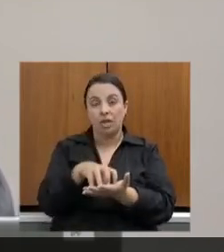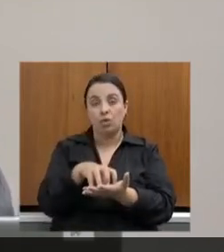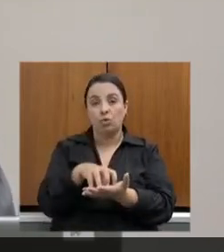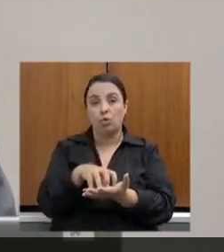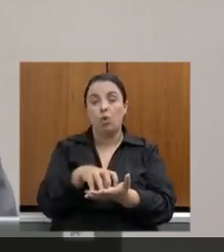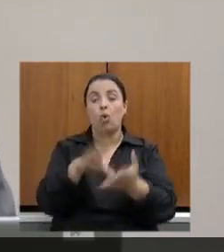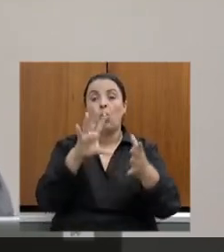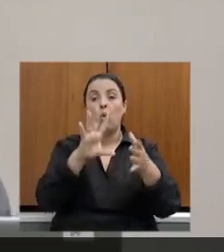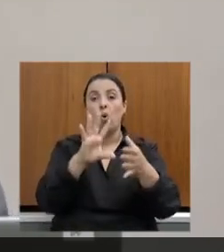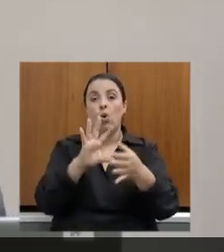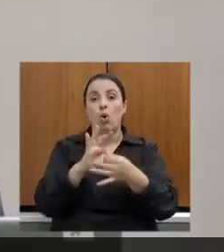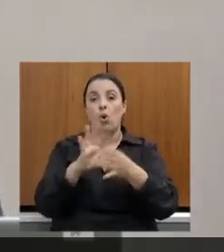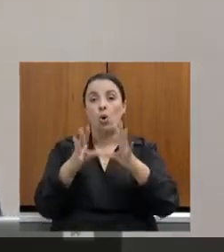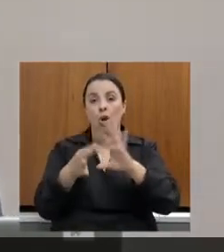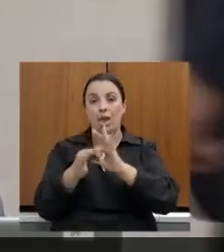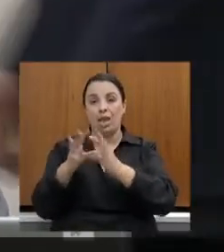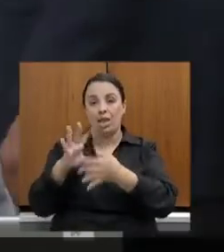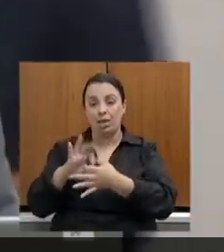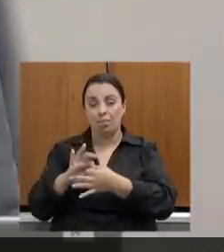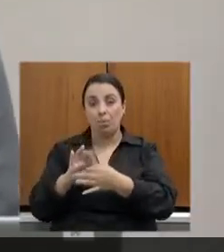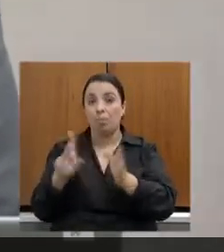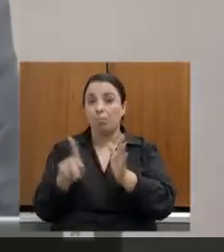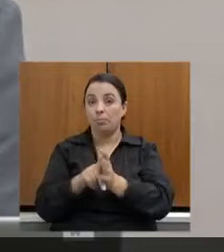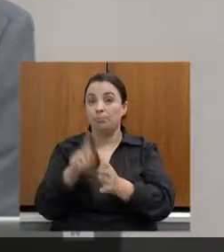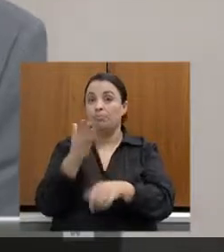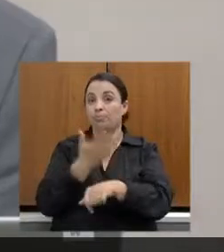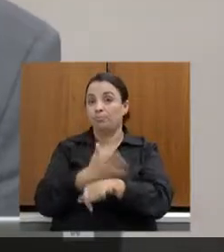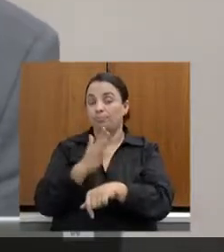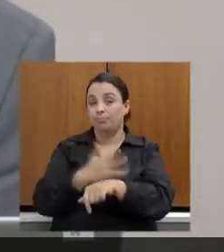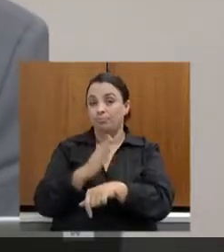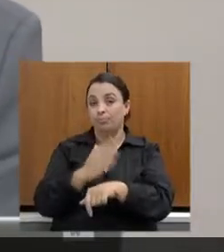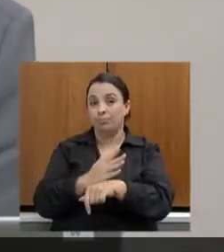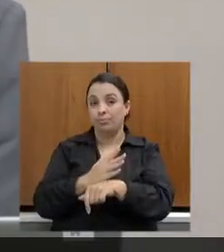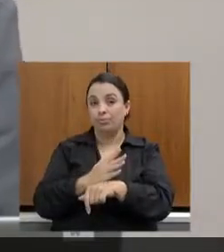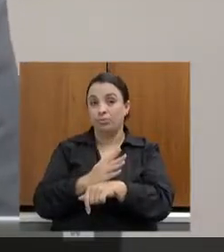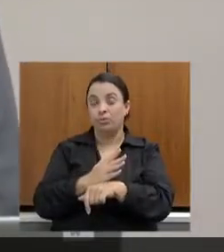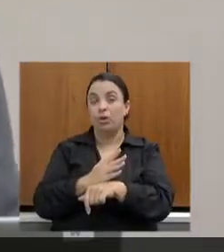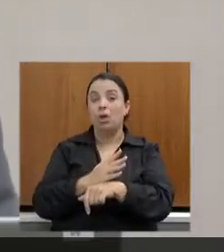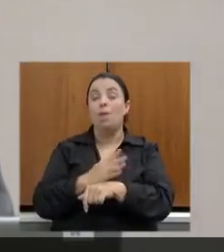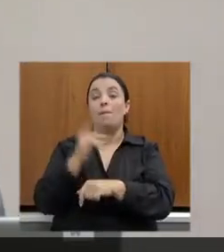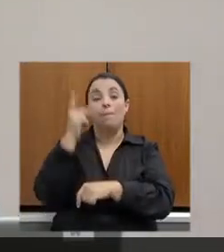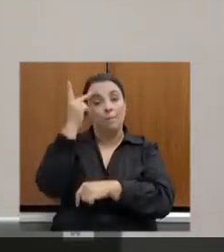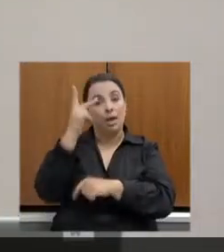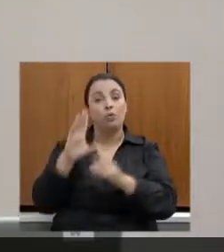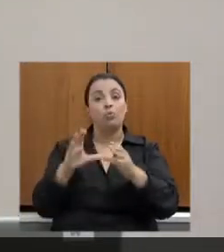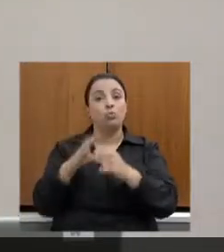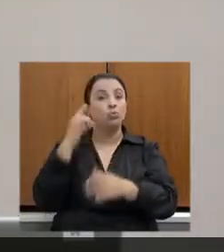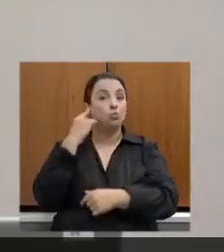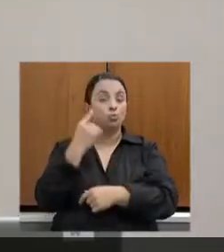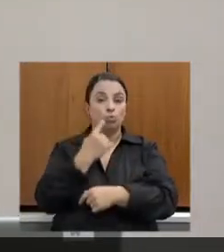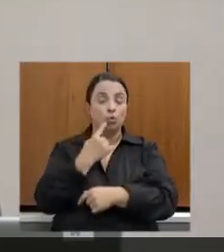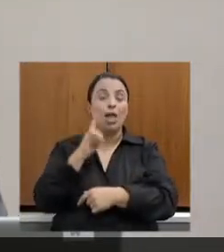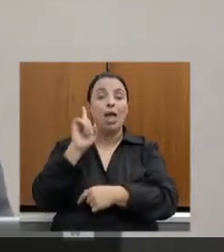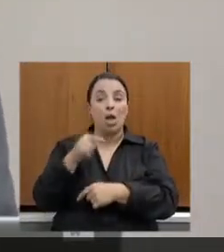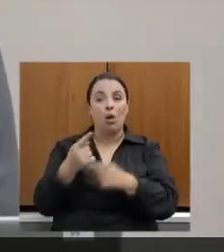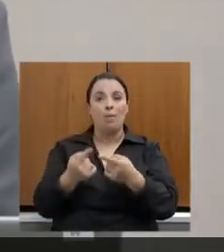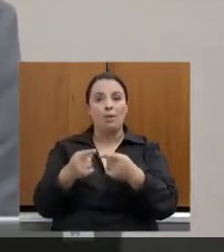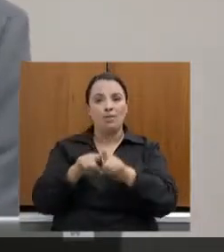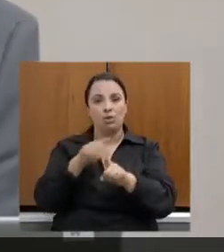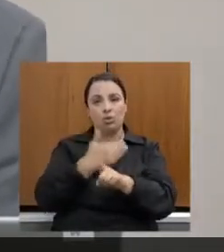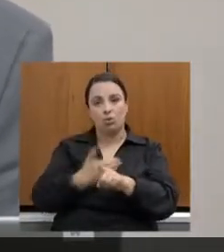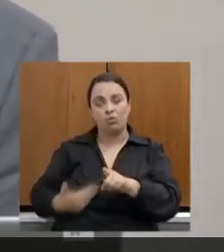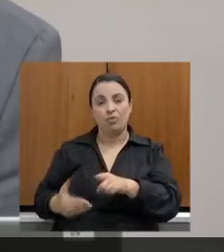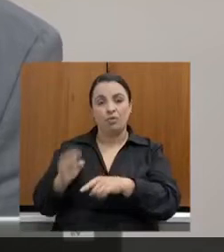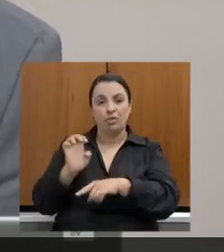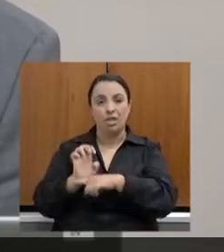de treinamento a nível Brasil para os surdos, uma parceria do governo de Estado com a Confederação